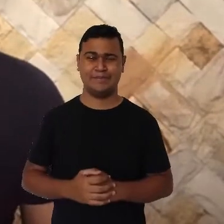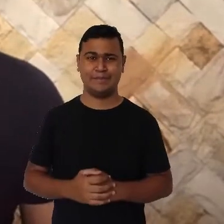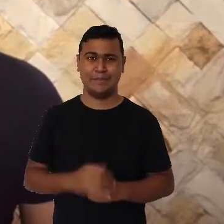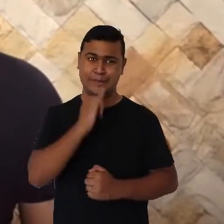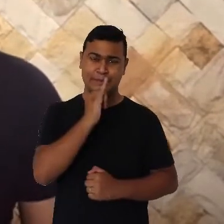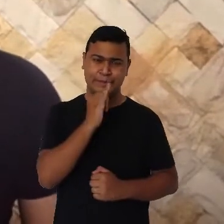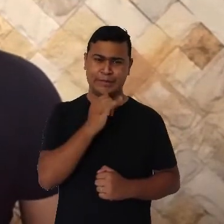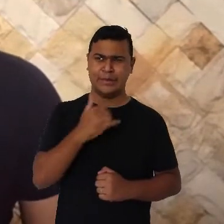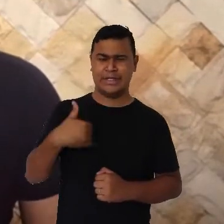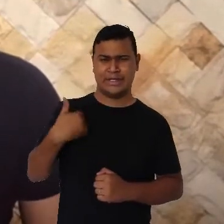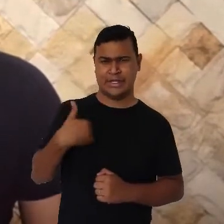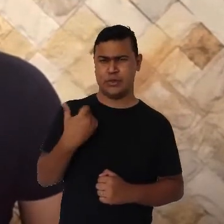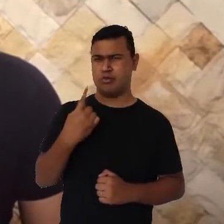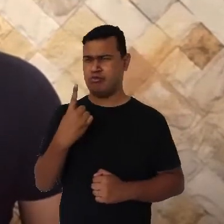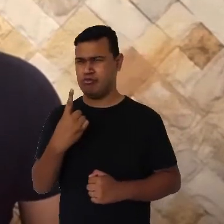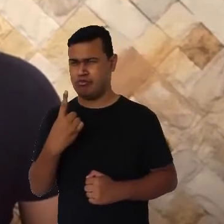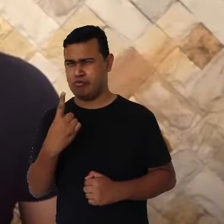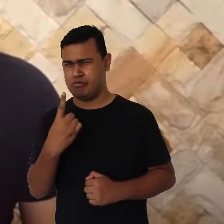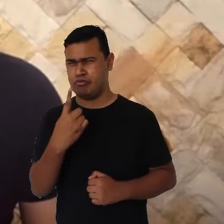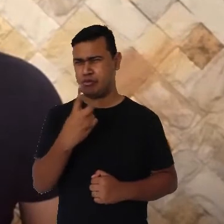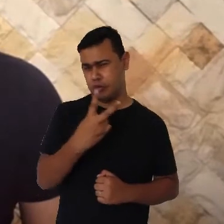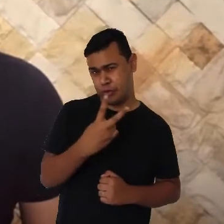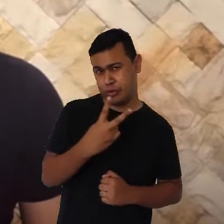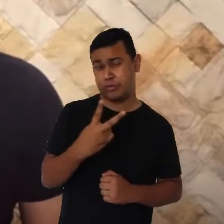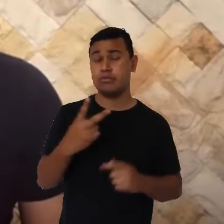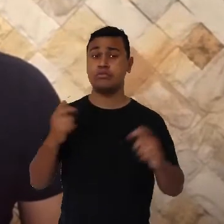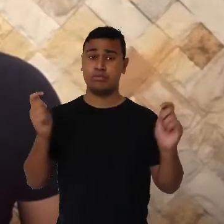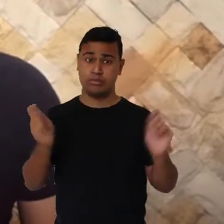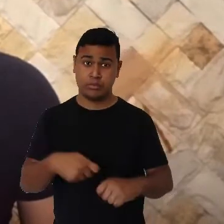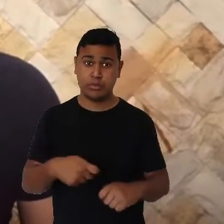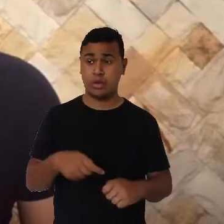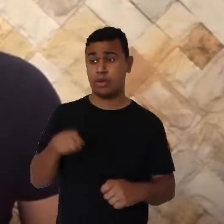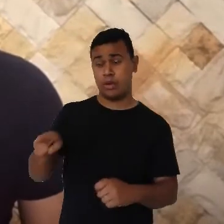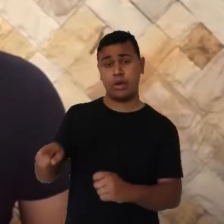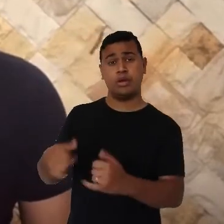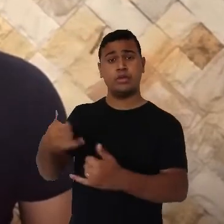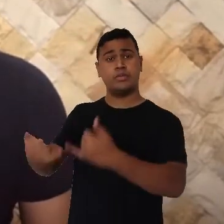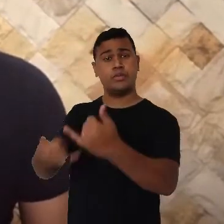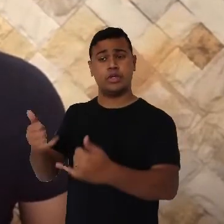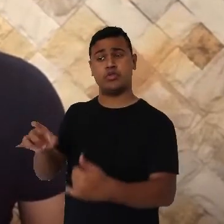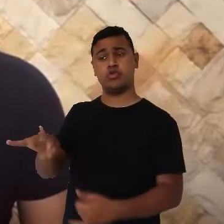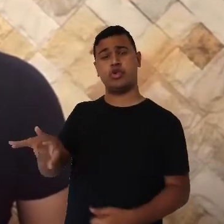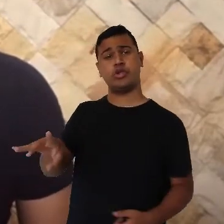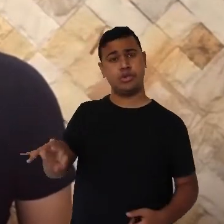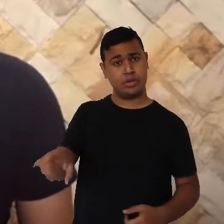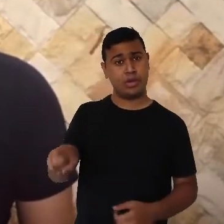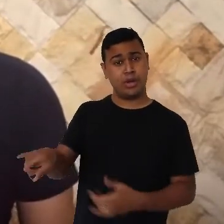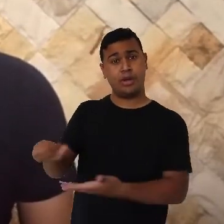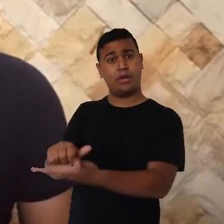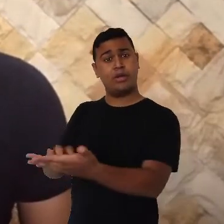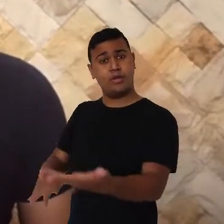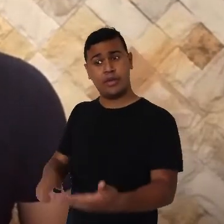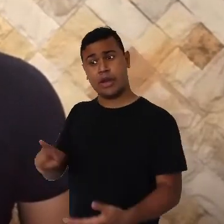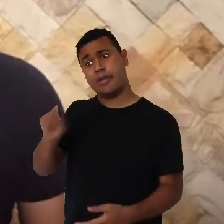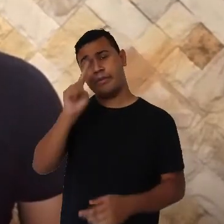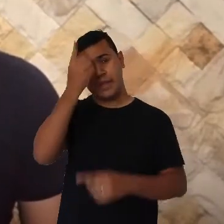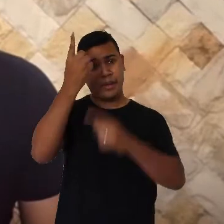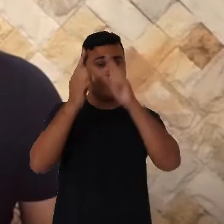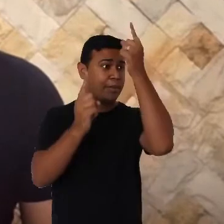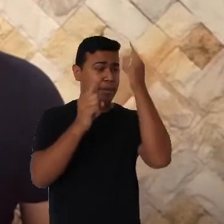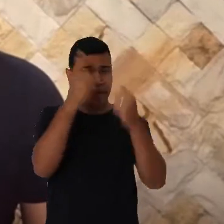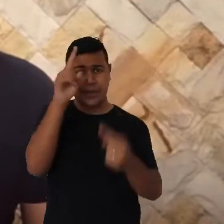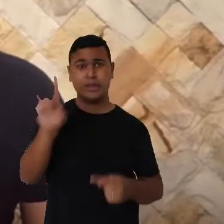segundo ano de vida, você pode dar espaço para as crianças brincarem sozinhas com atividades que elas mesmas inventarem,